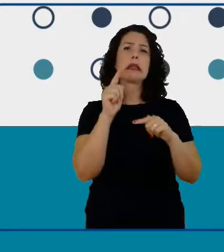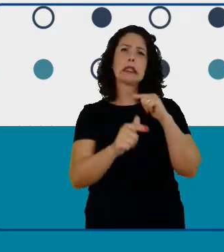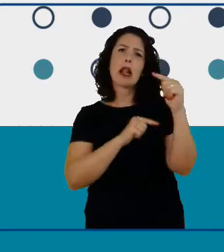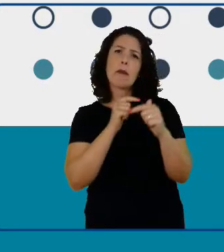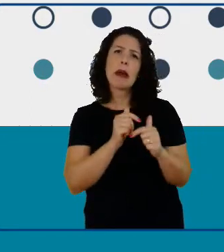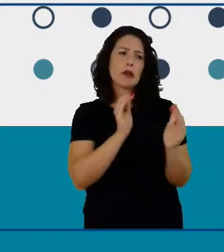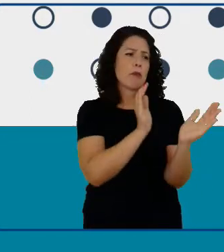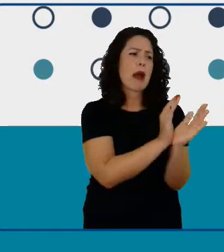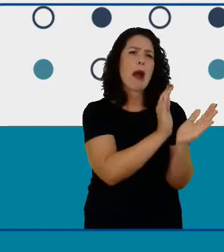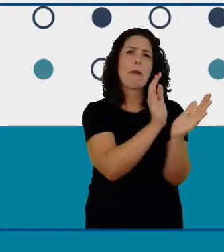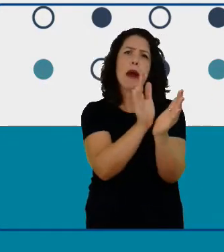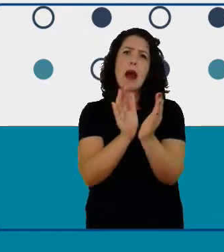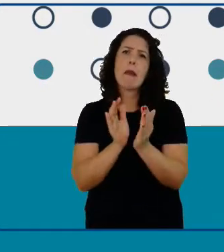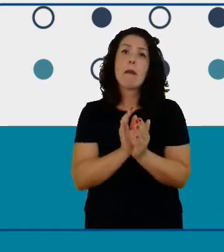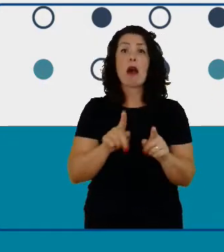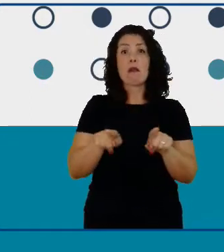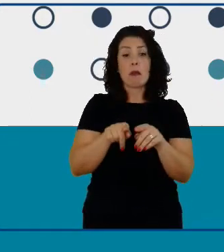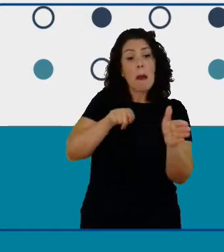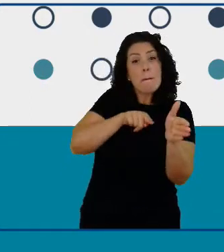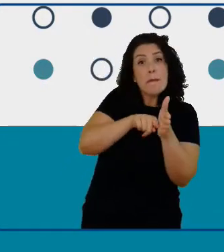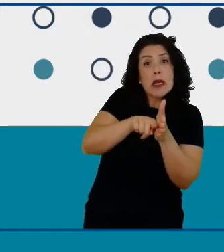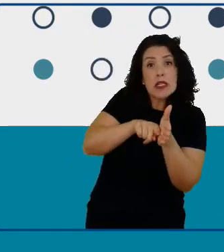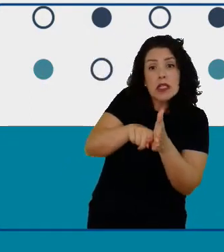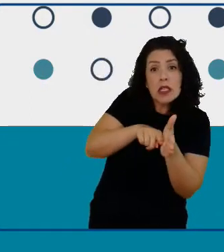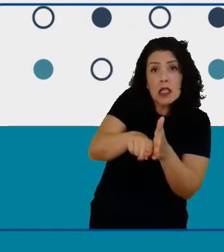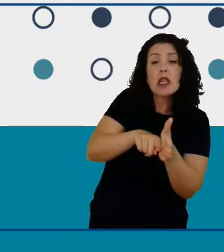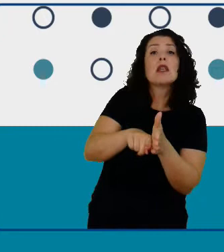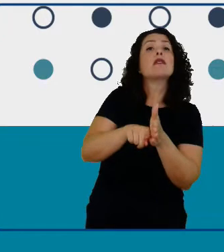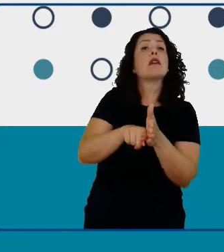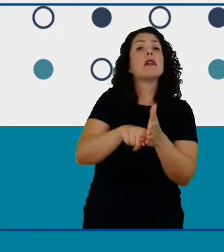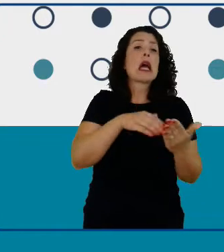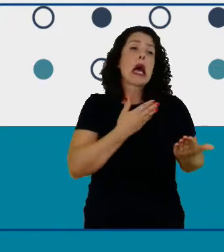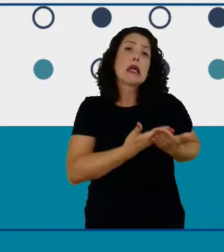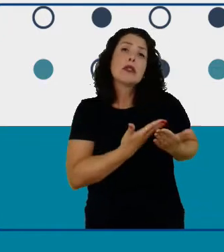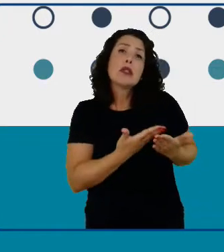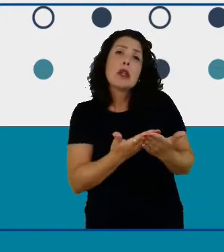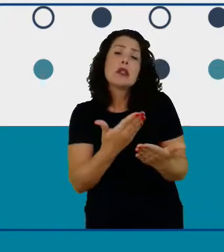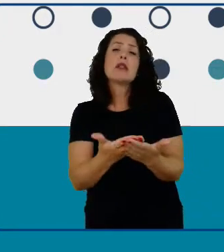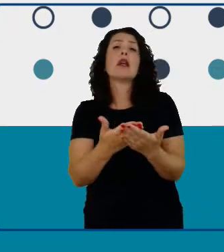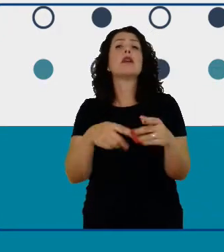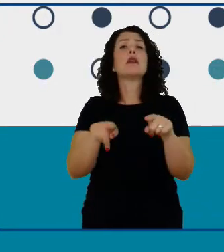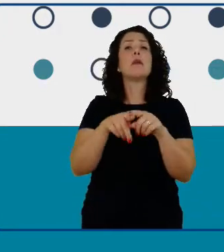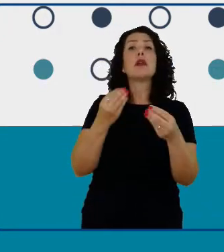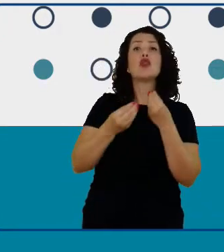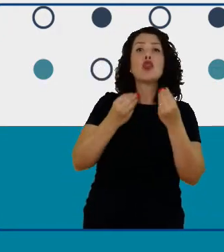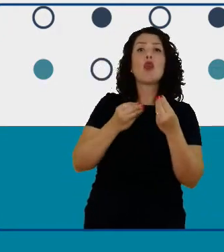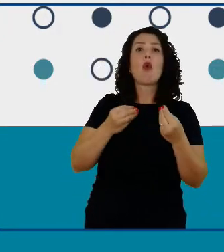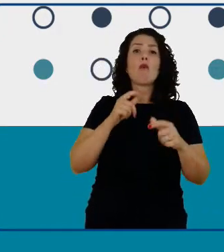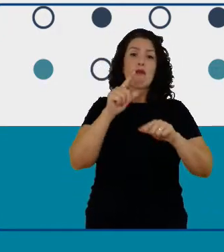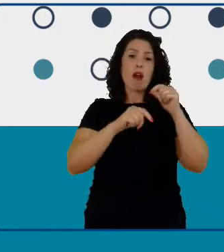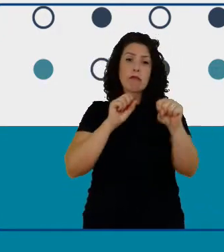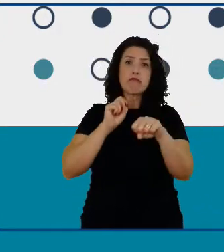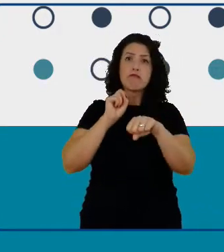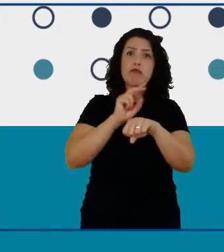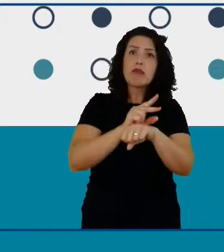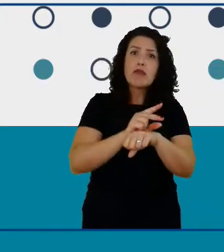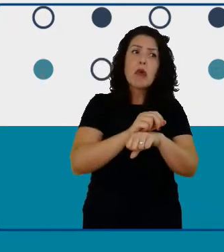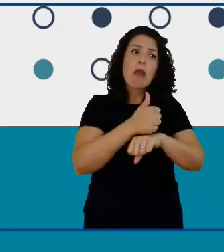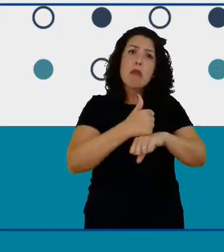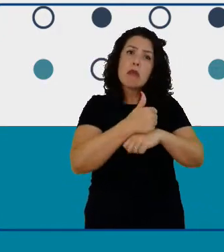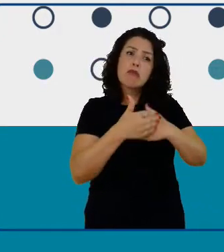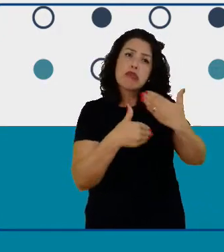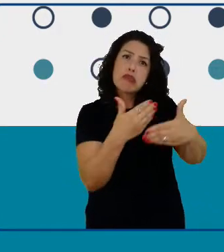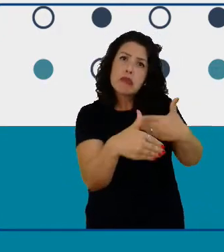pesquisas e as habilidades de empregabilidade e a gente pode